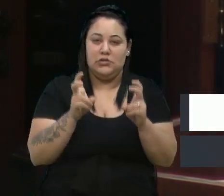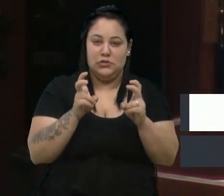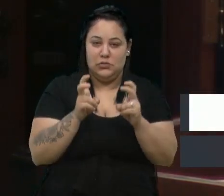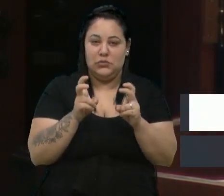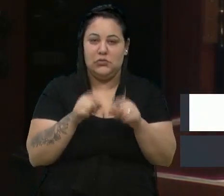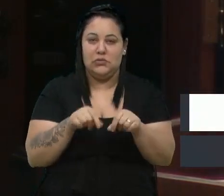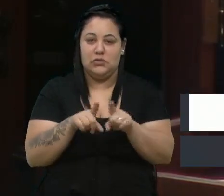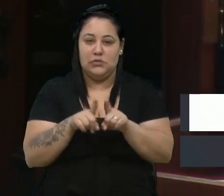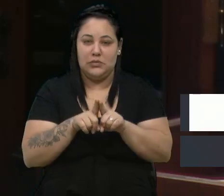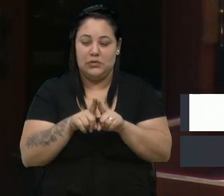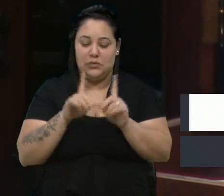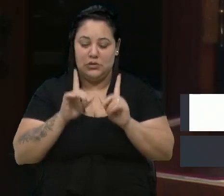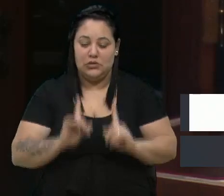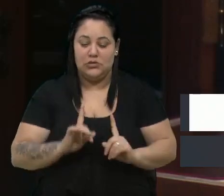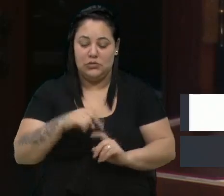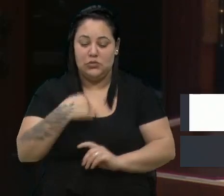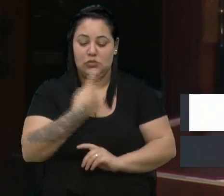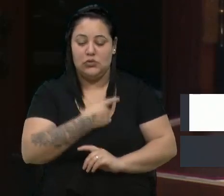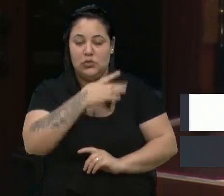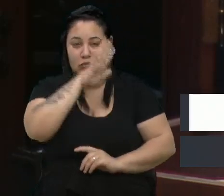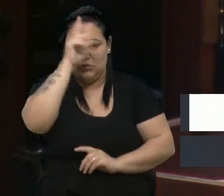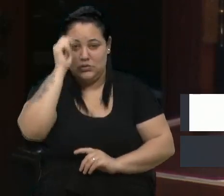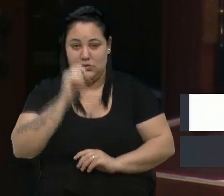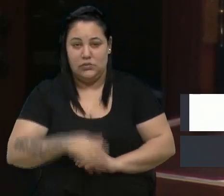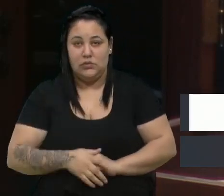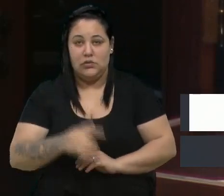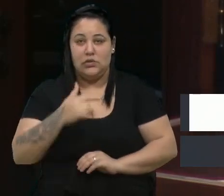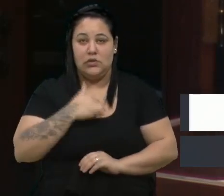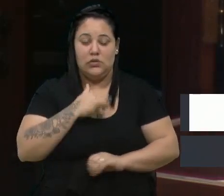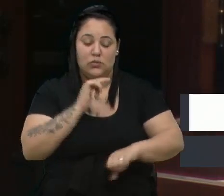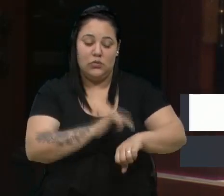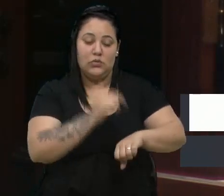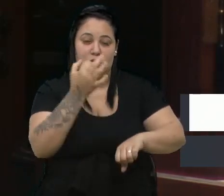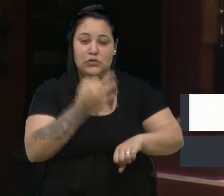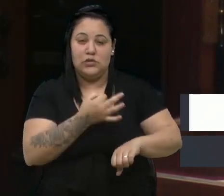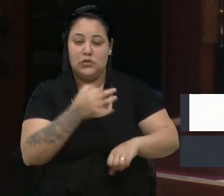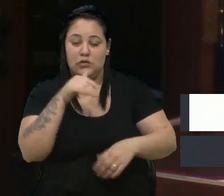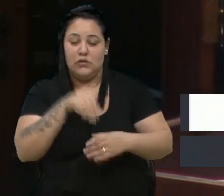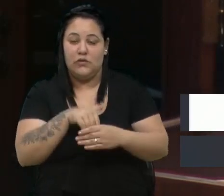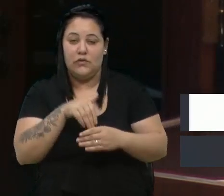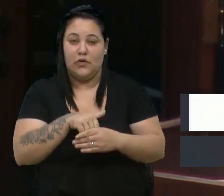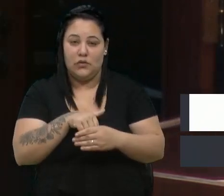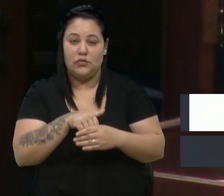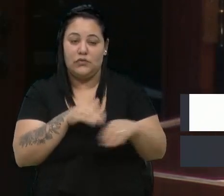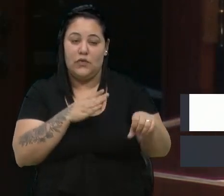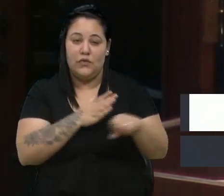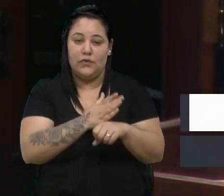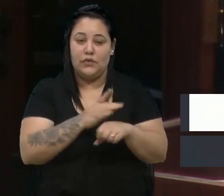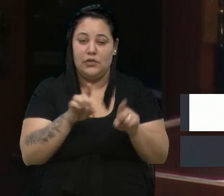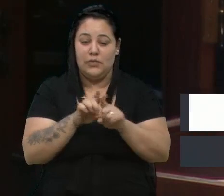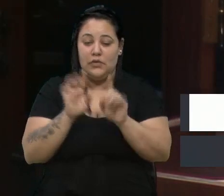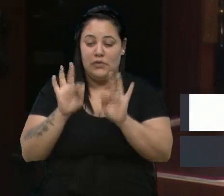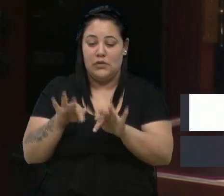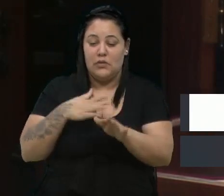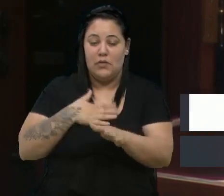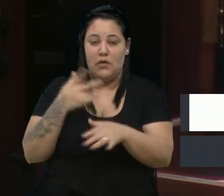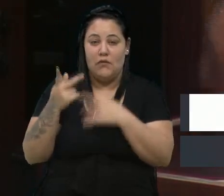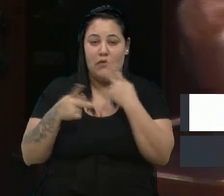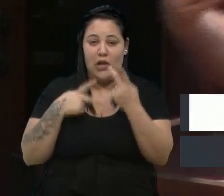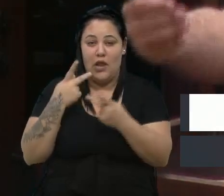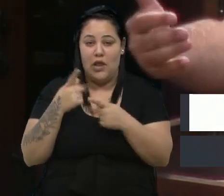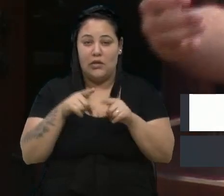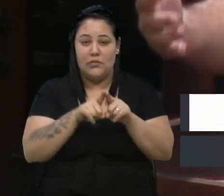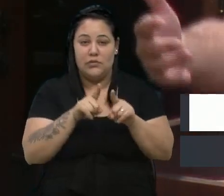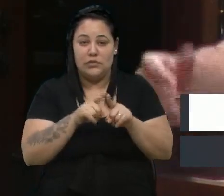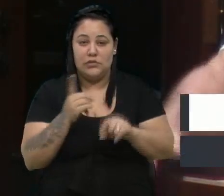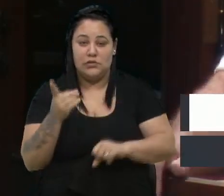da gestão do nosso município. Eu, no momento oportuno, votarei favorável e concluo a minha fala, nesse dia